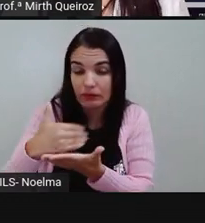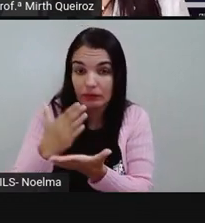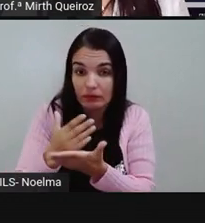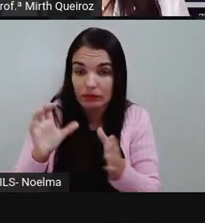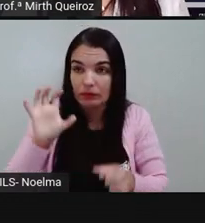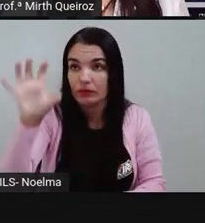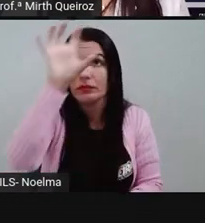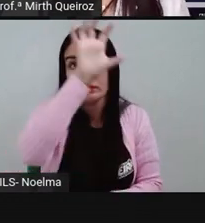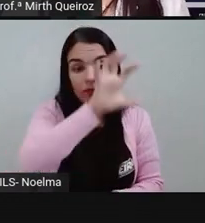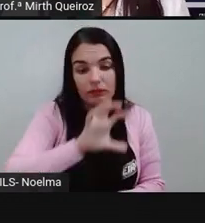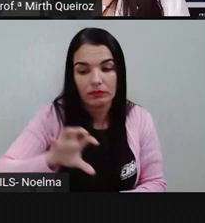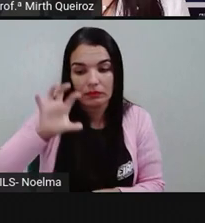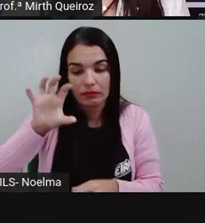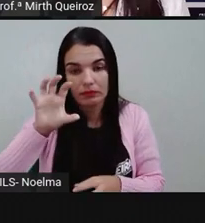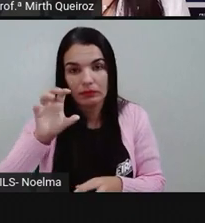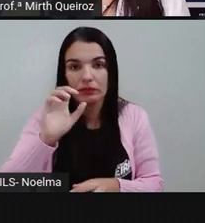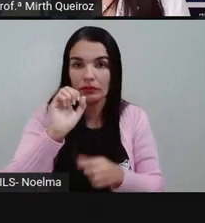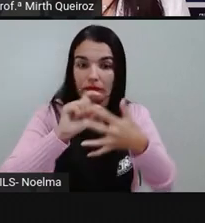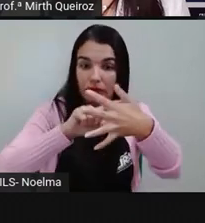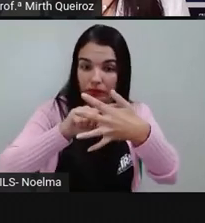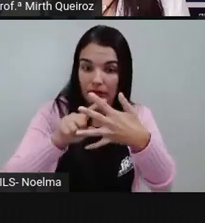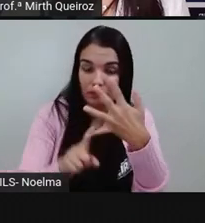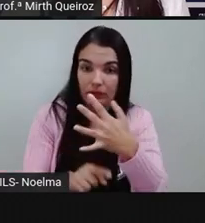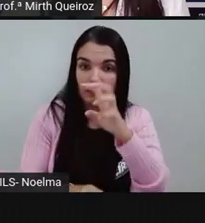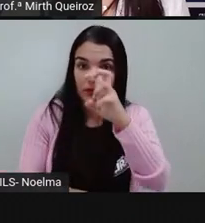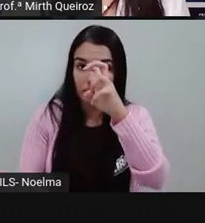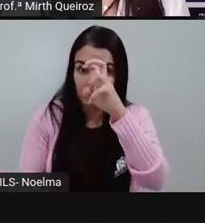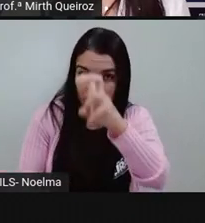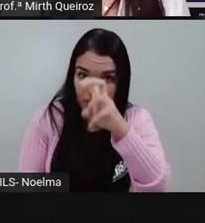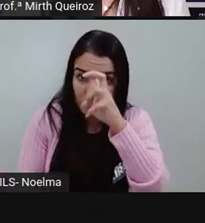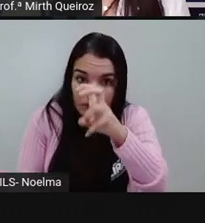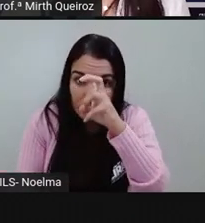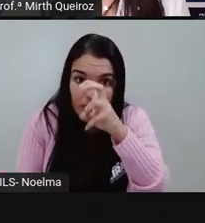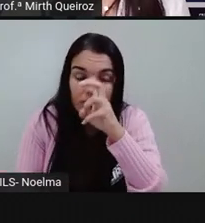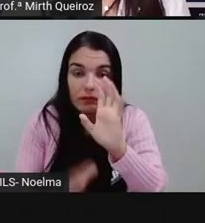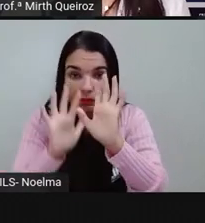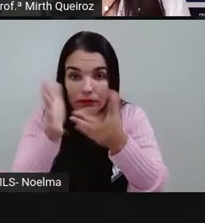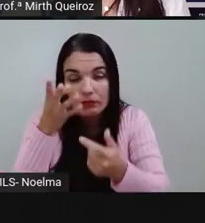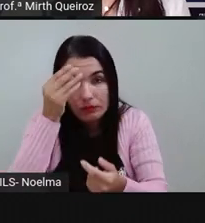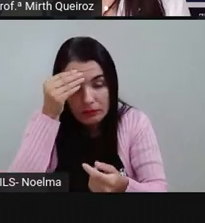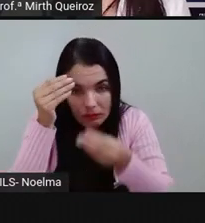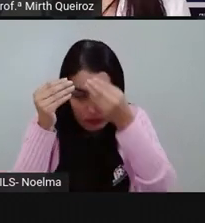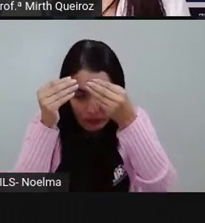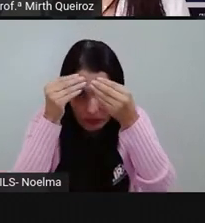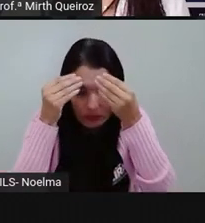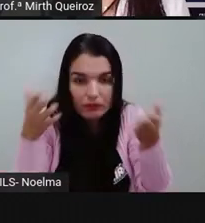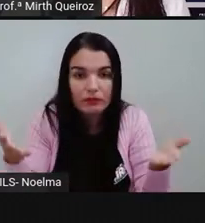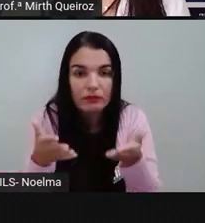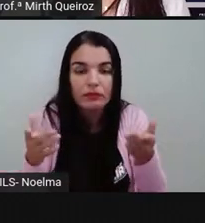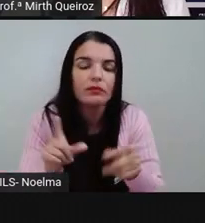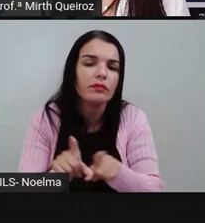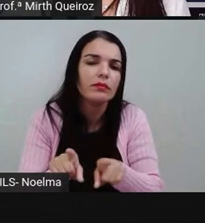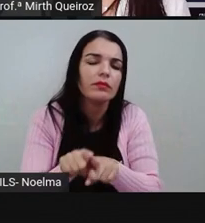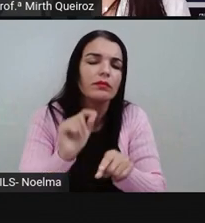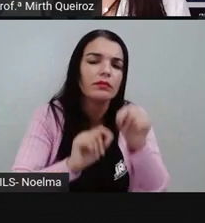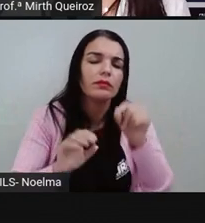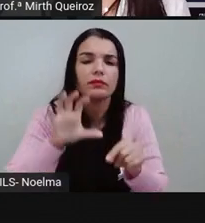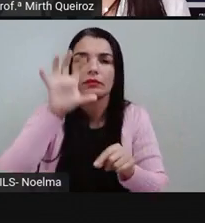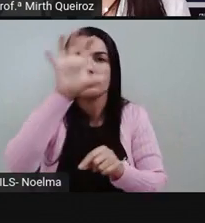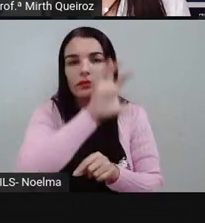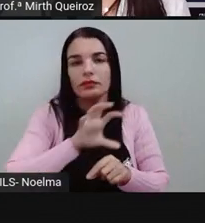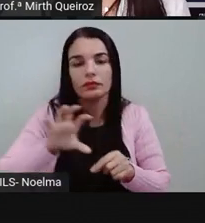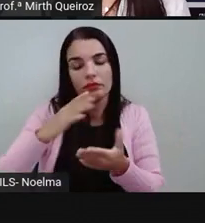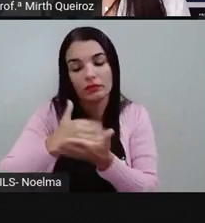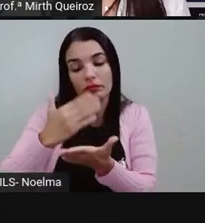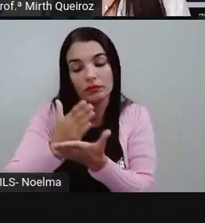em regiões, que são as cinco. Norte, Nordeste, Centro-Oeste, Sudeste e Sul. E essas regiões, elas são